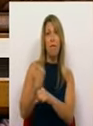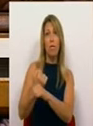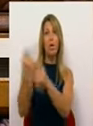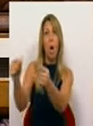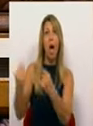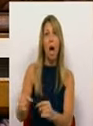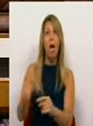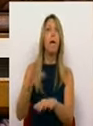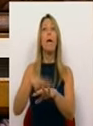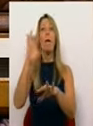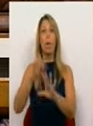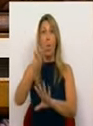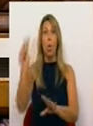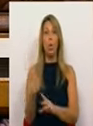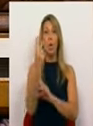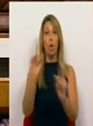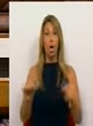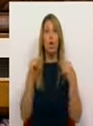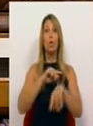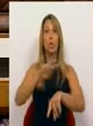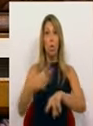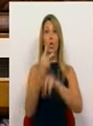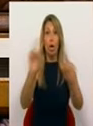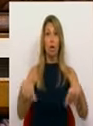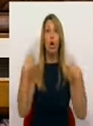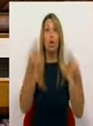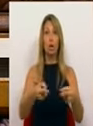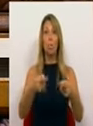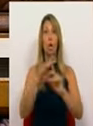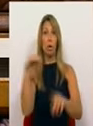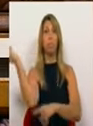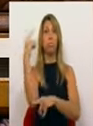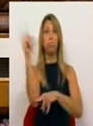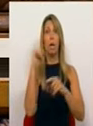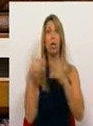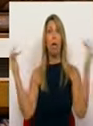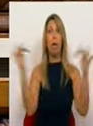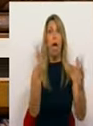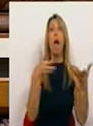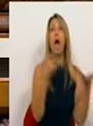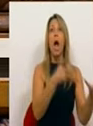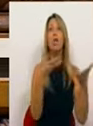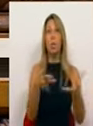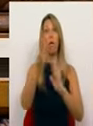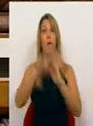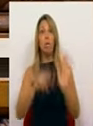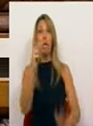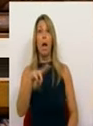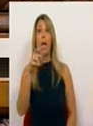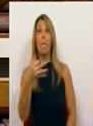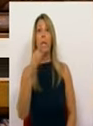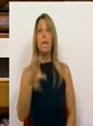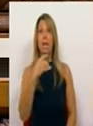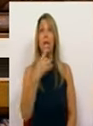ampliado, portanto duas horas depois, os meios referidos no relatório da ANPC. Na verdade, a Autoridade Nacional